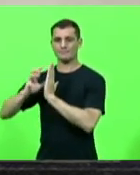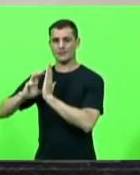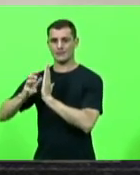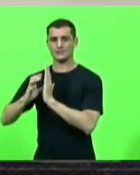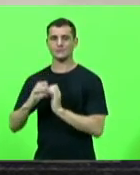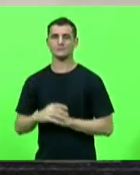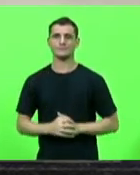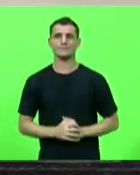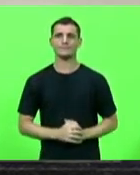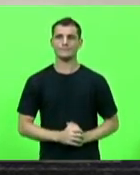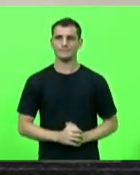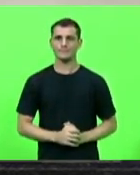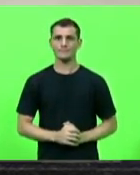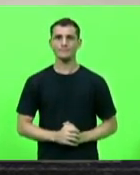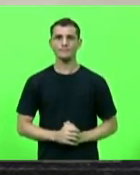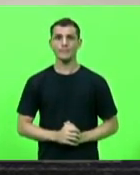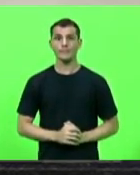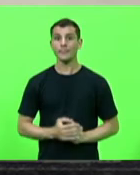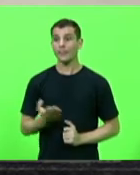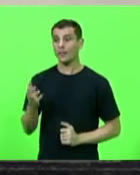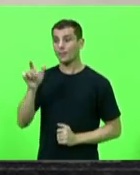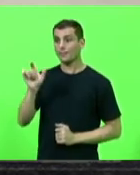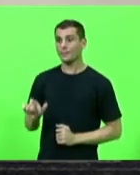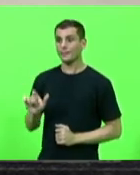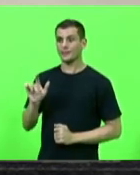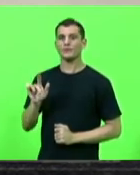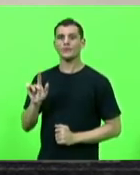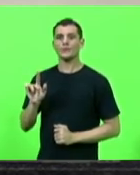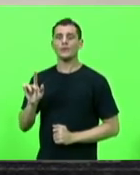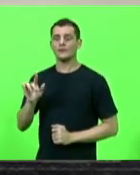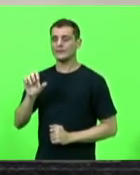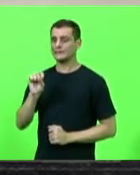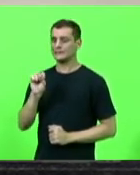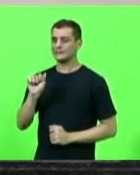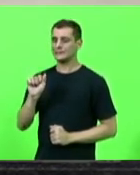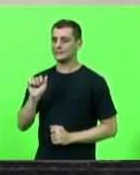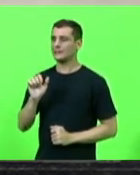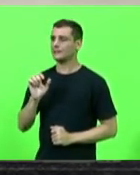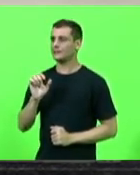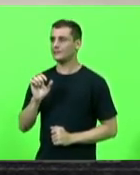deputado Sargento Lima se quiser fazer o uso do horário